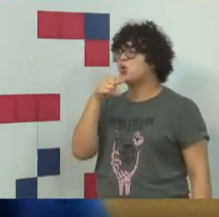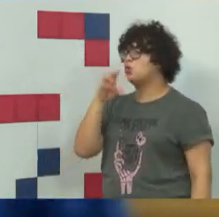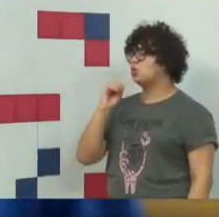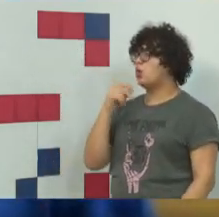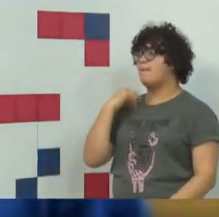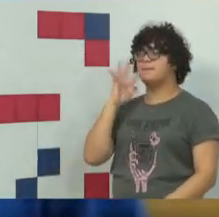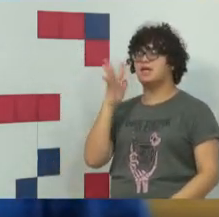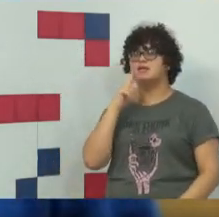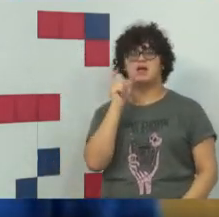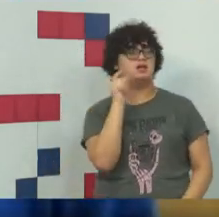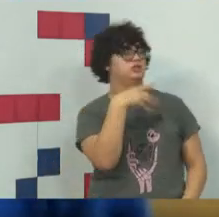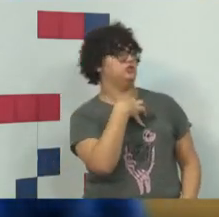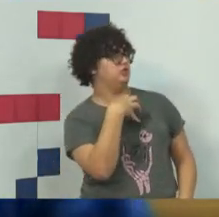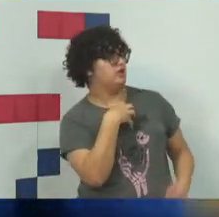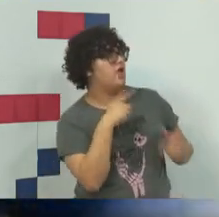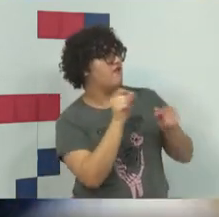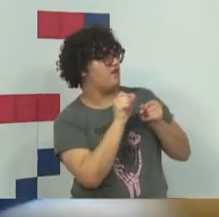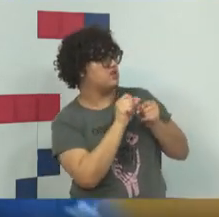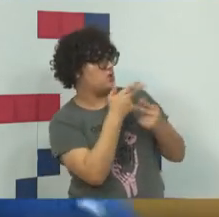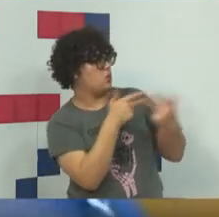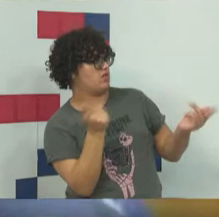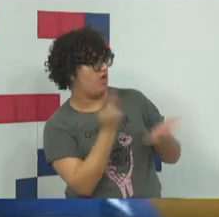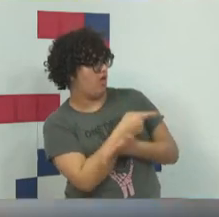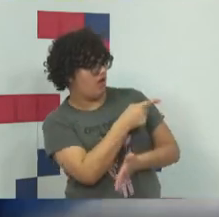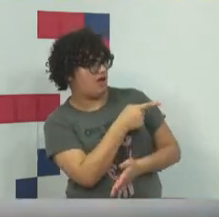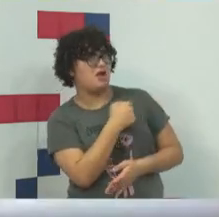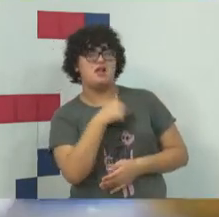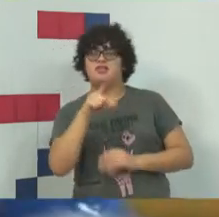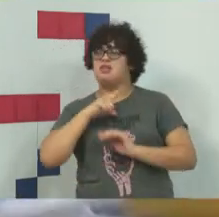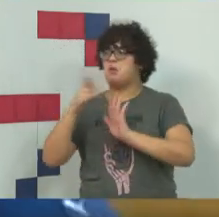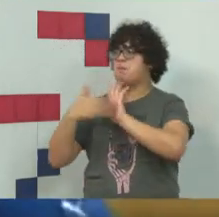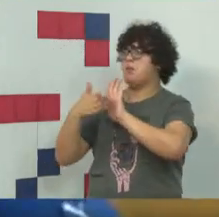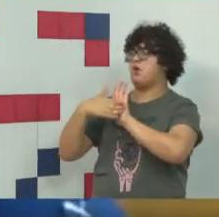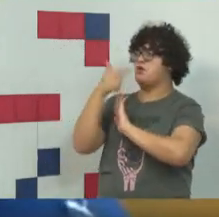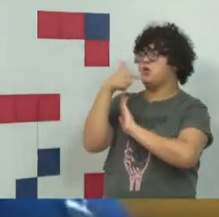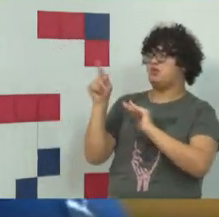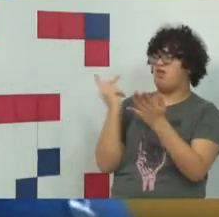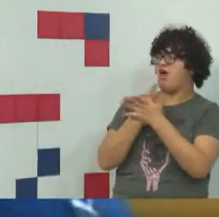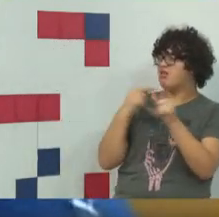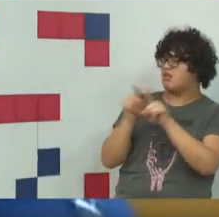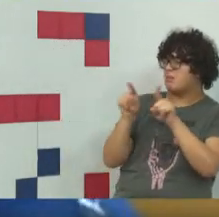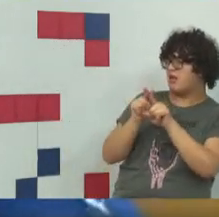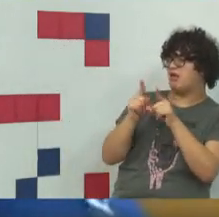Bruno pensa aquilo, o Bruno vai fazer tal coisa, o Bruno tem projeto disso, daquilo,